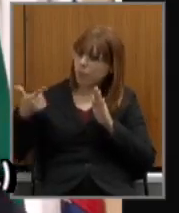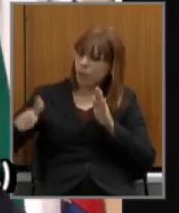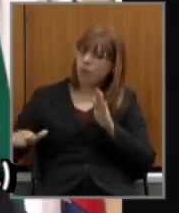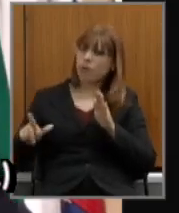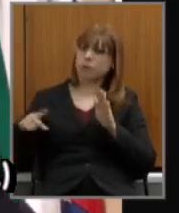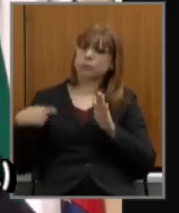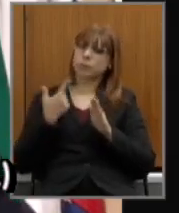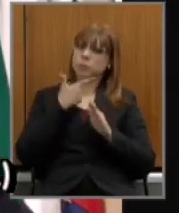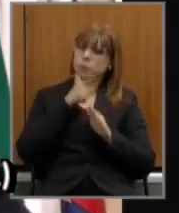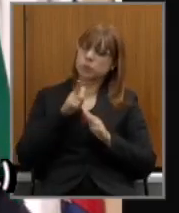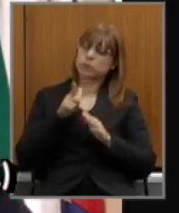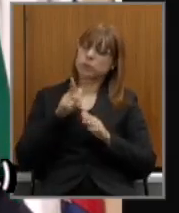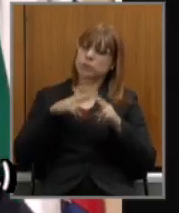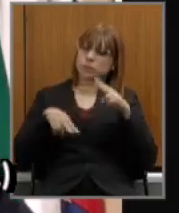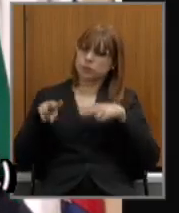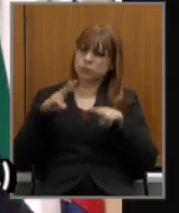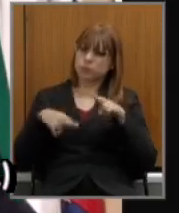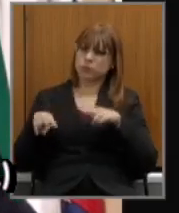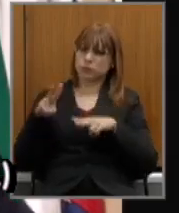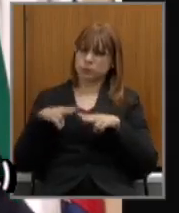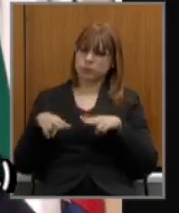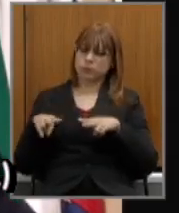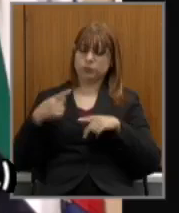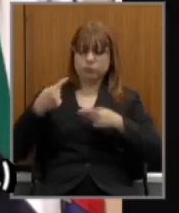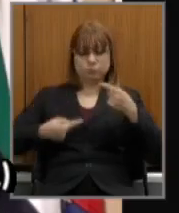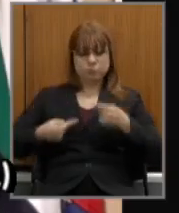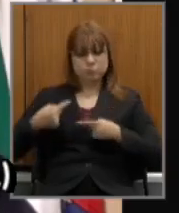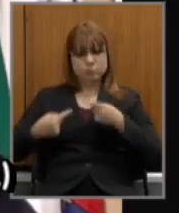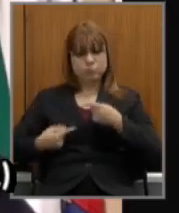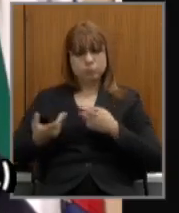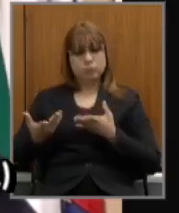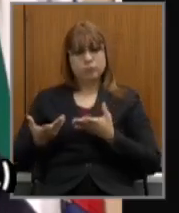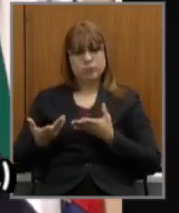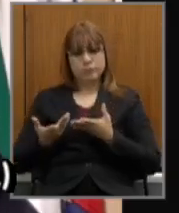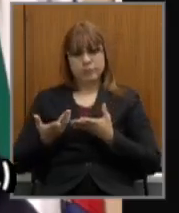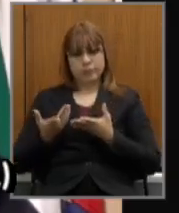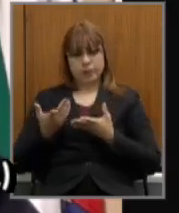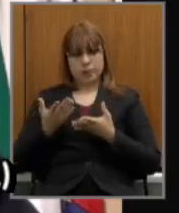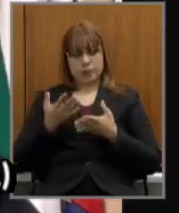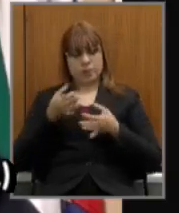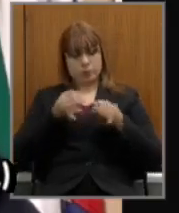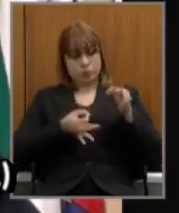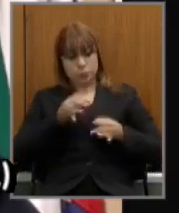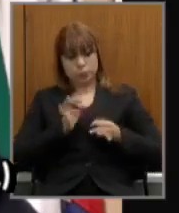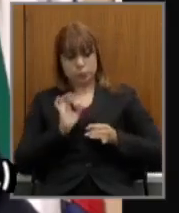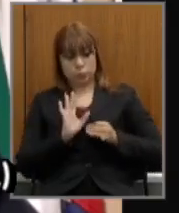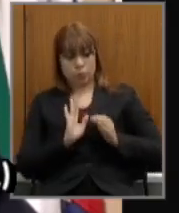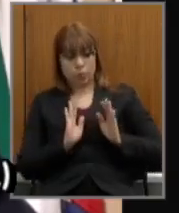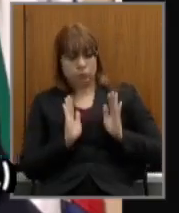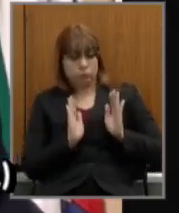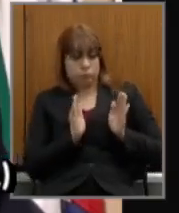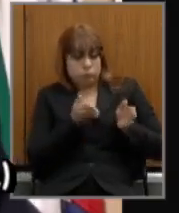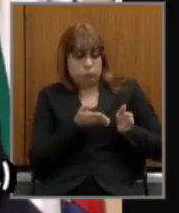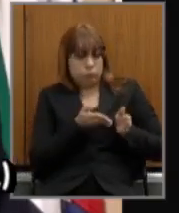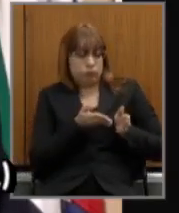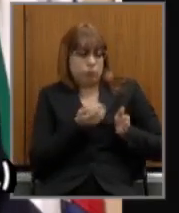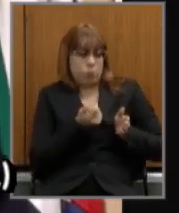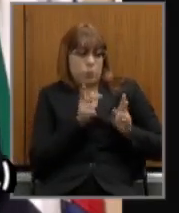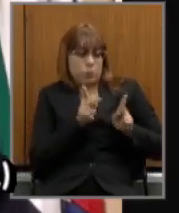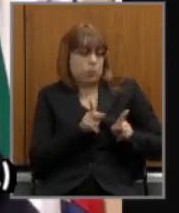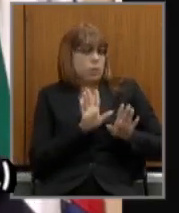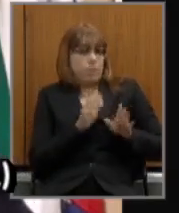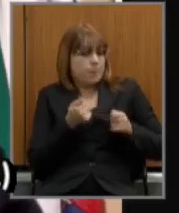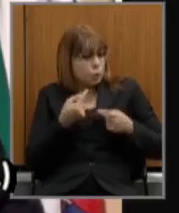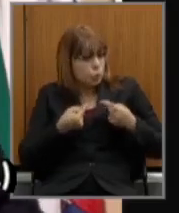possam analisar julgamento unilateral é muito difícil nós precisamos de ter uma discussão